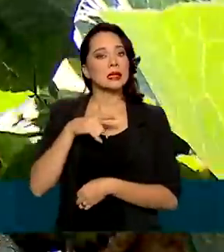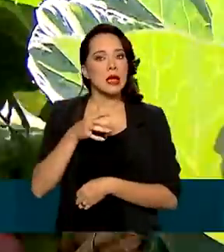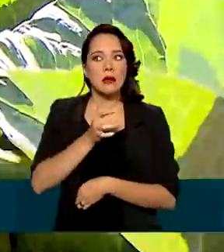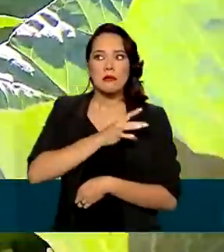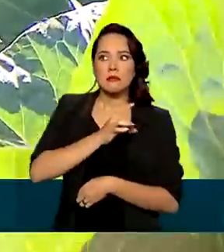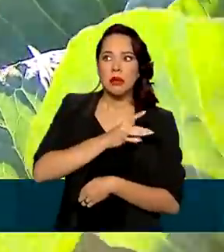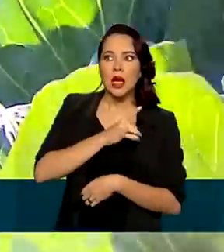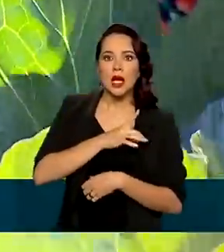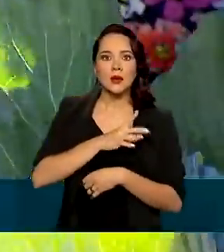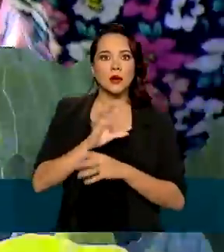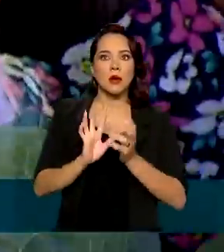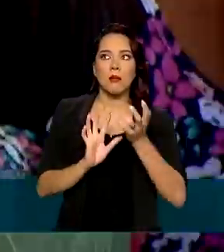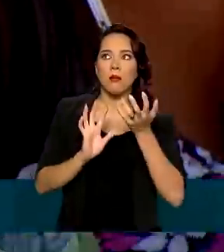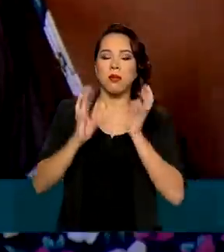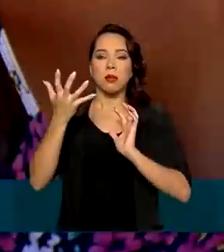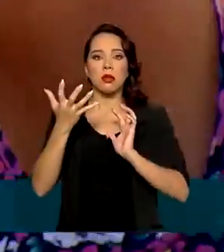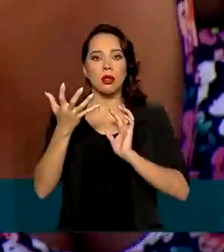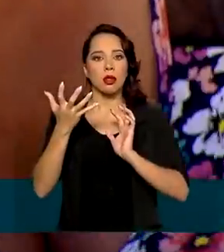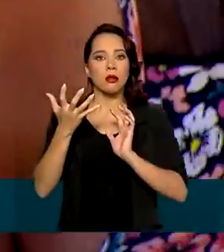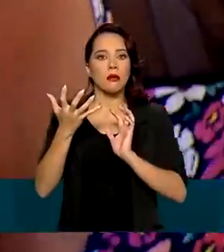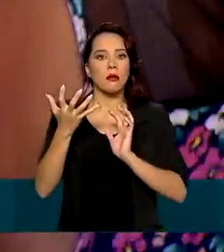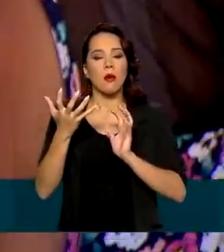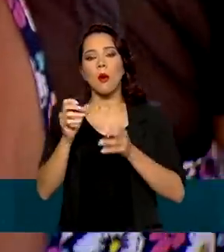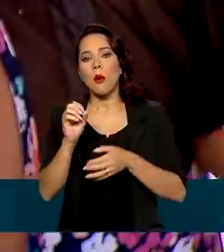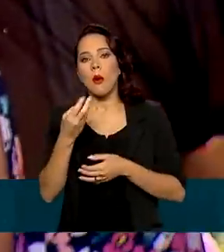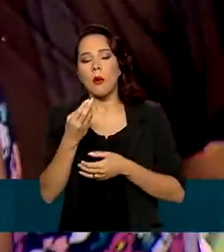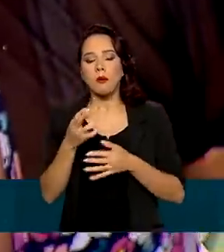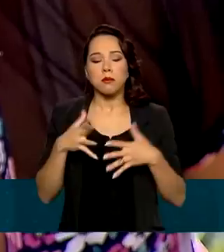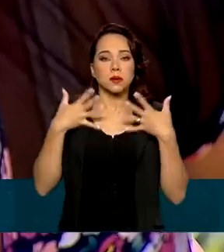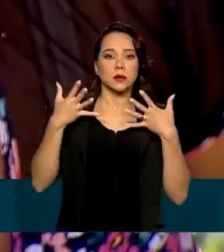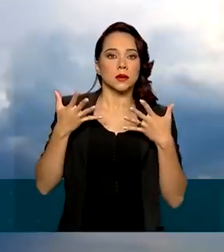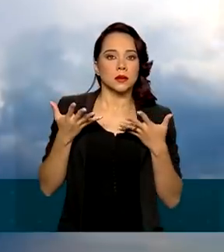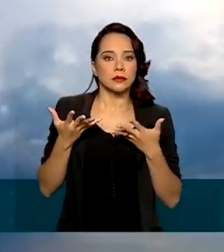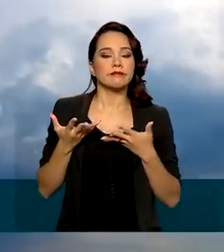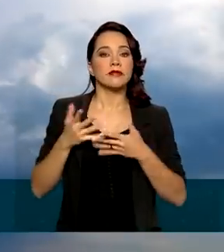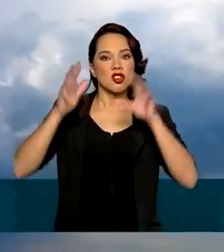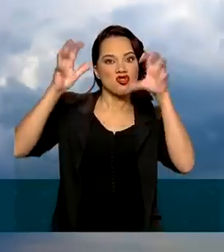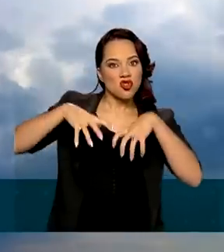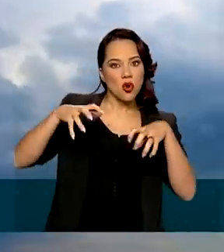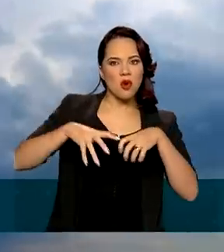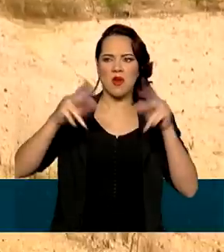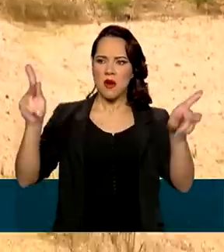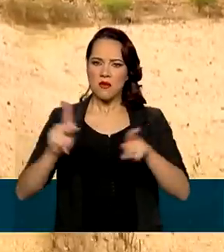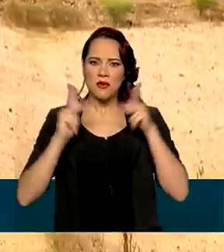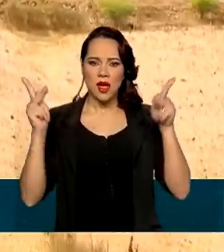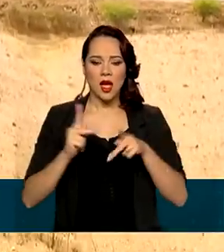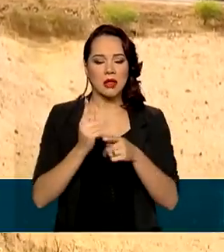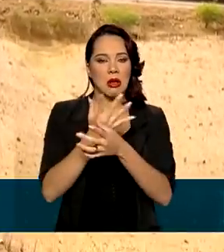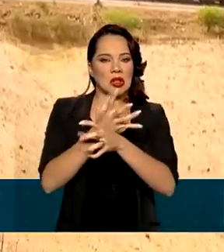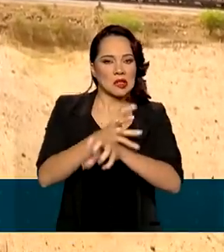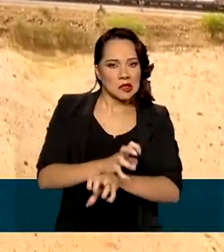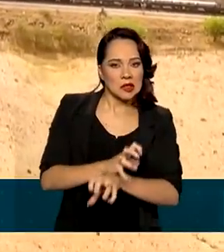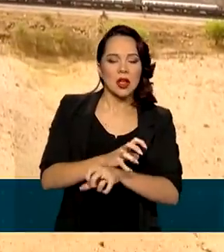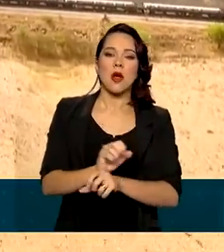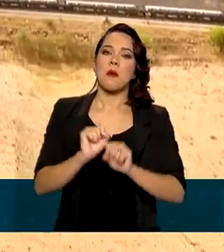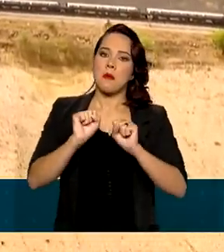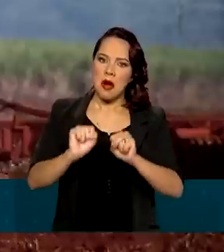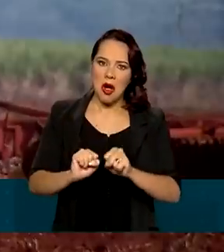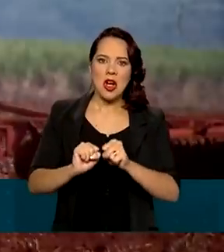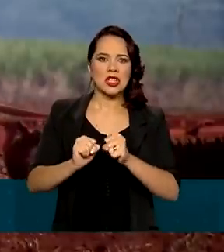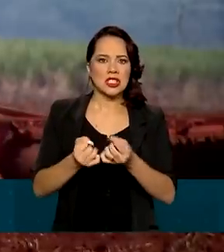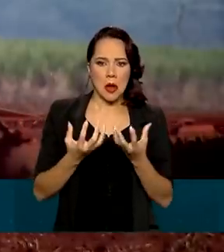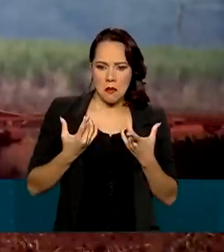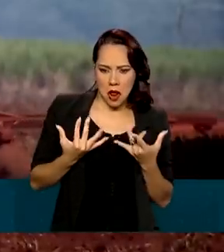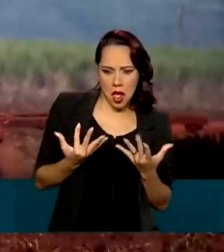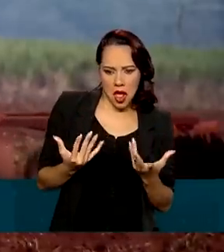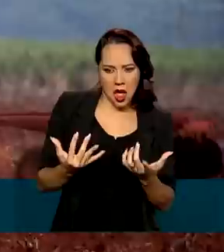medo de ser surpreendido por efeitos climáticos inesperados. Chuva, vento e estiagem podem destruir